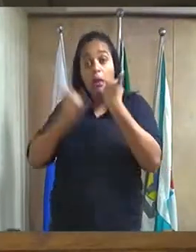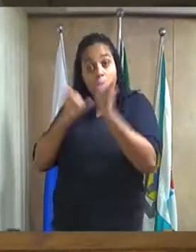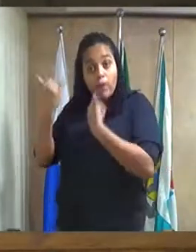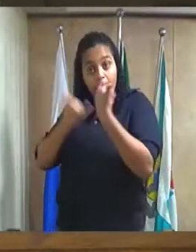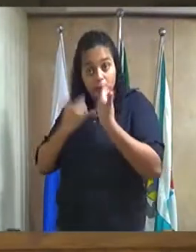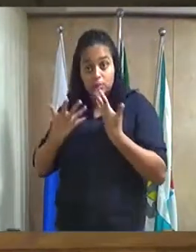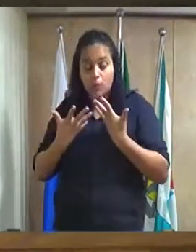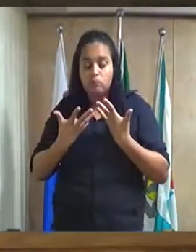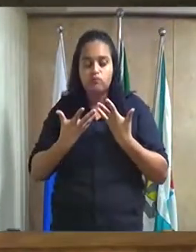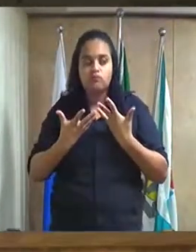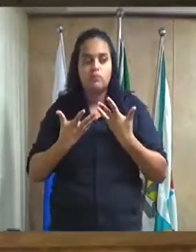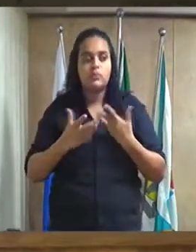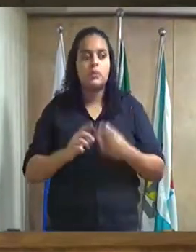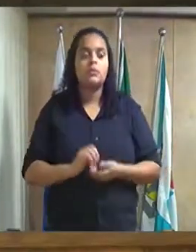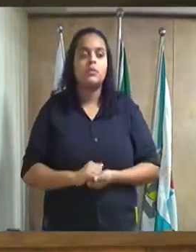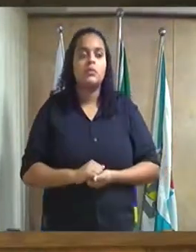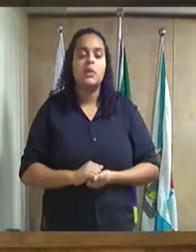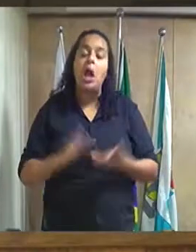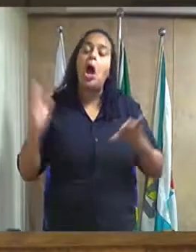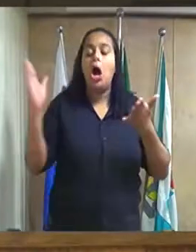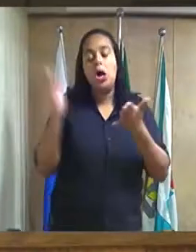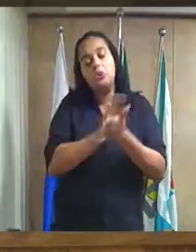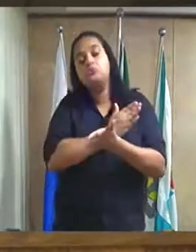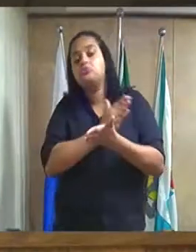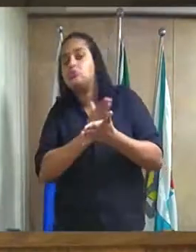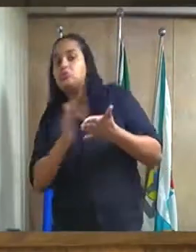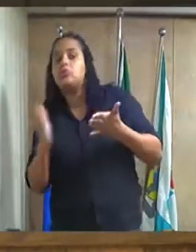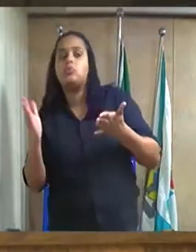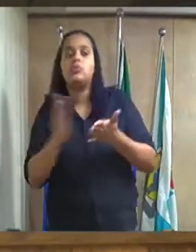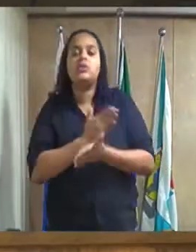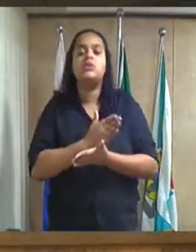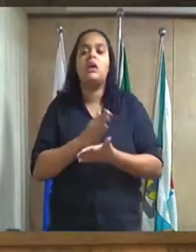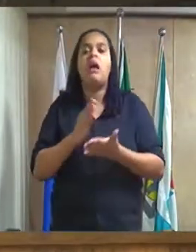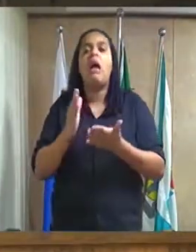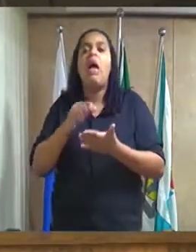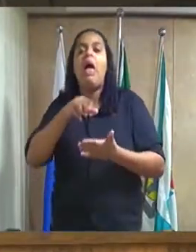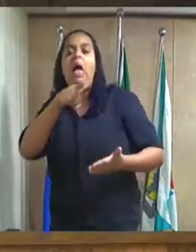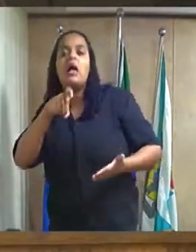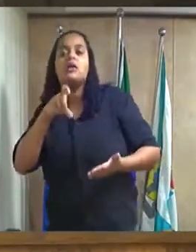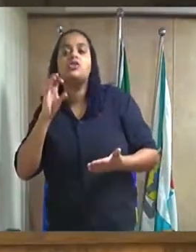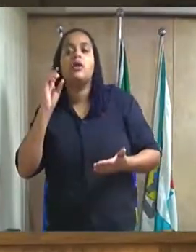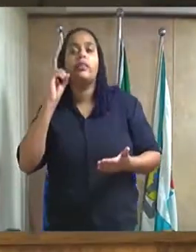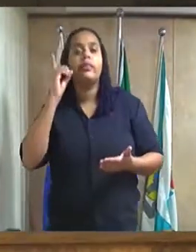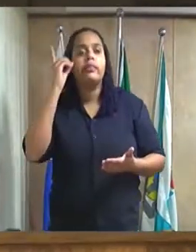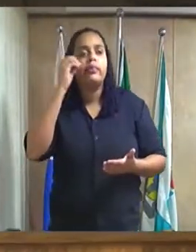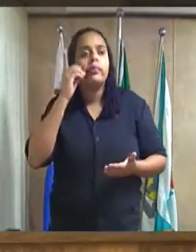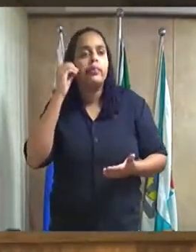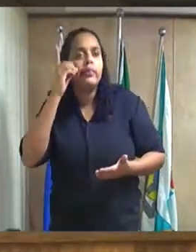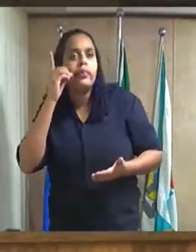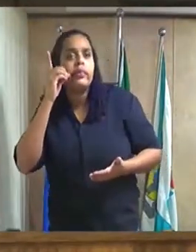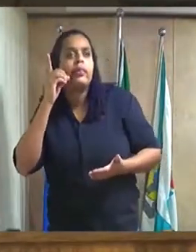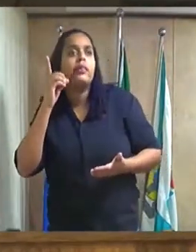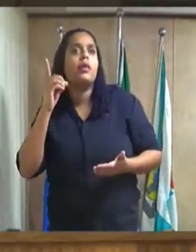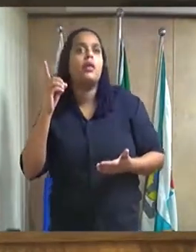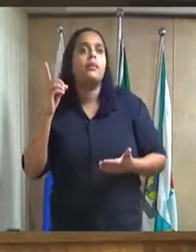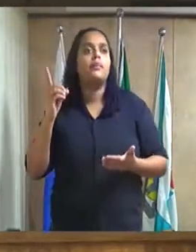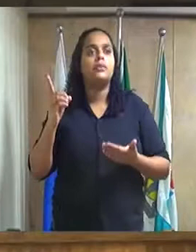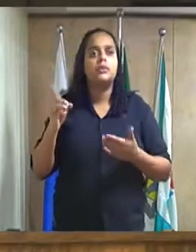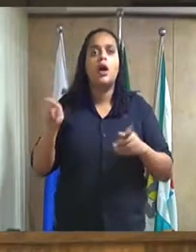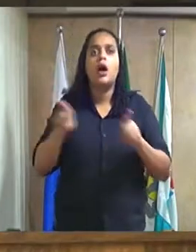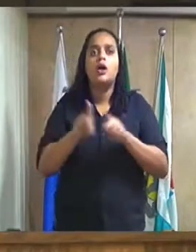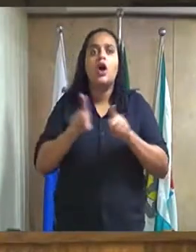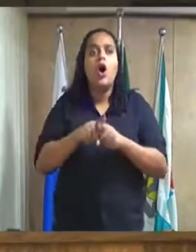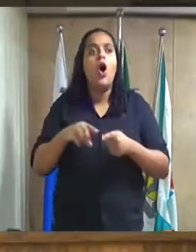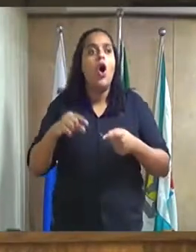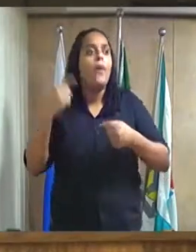que alguns ex-deputados, que alguns políticos da nossa